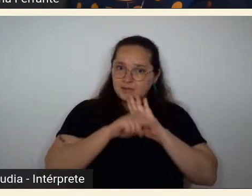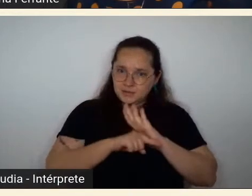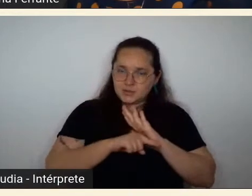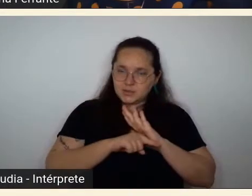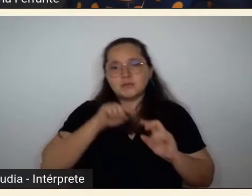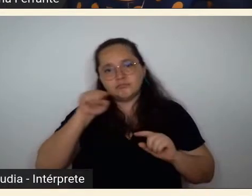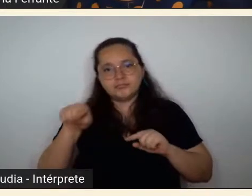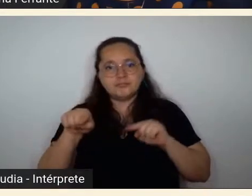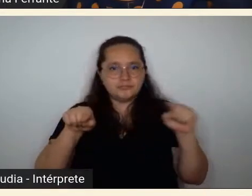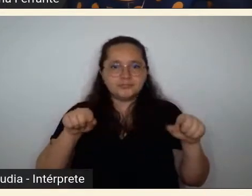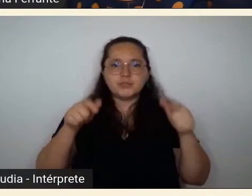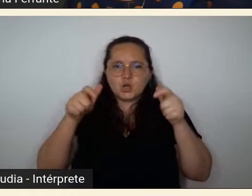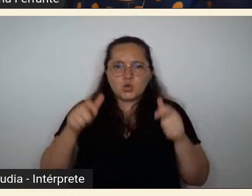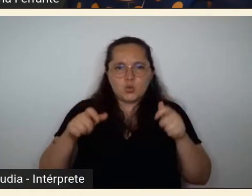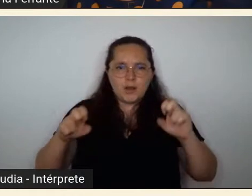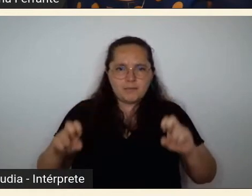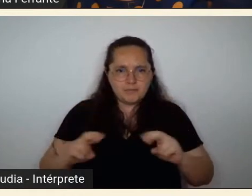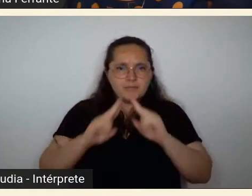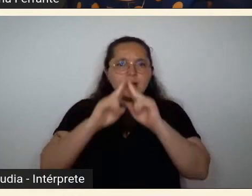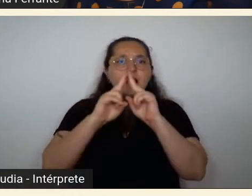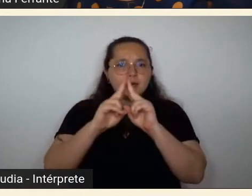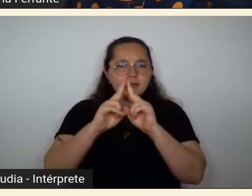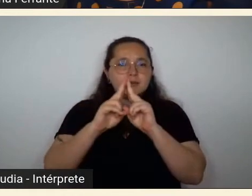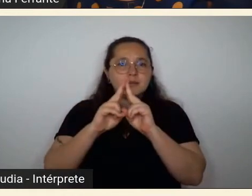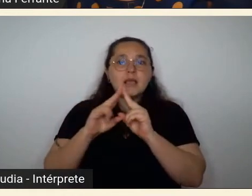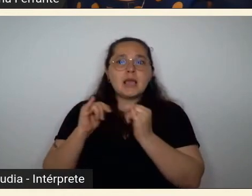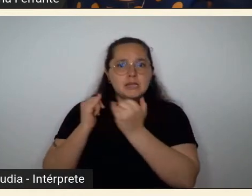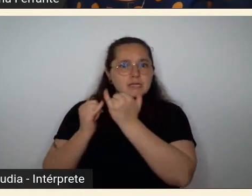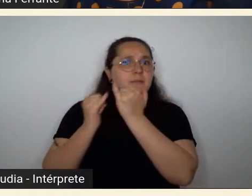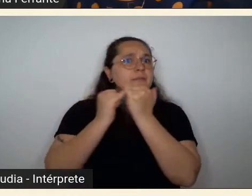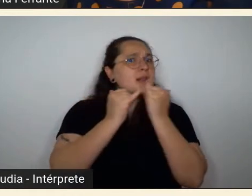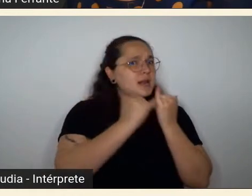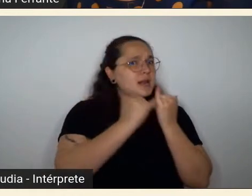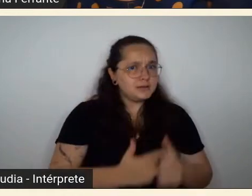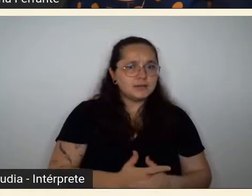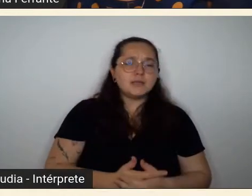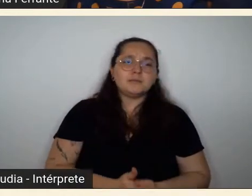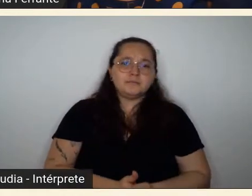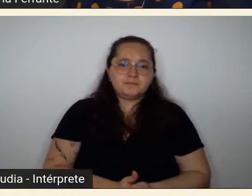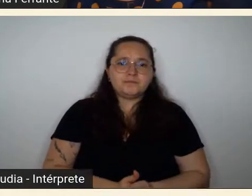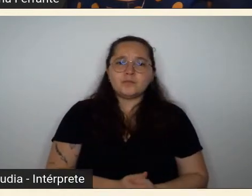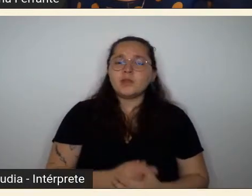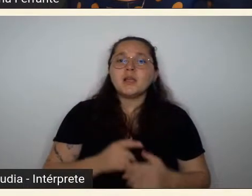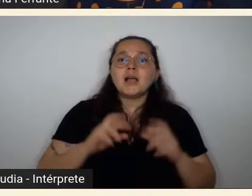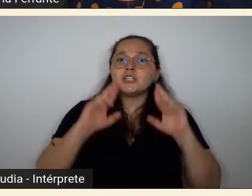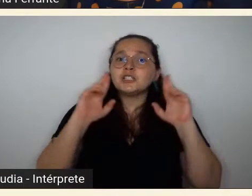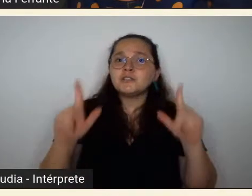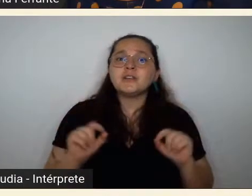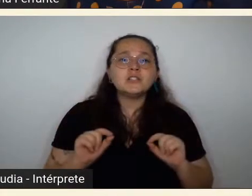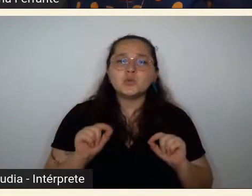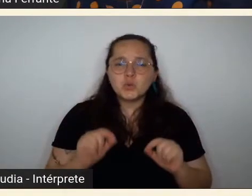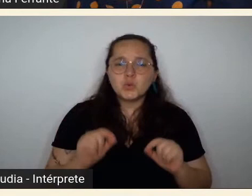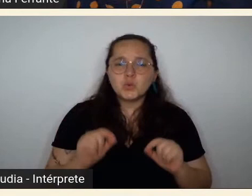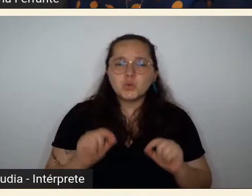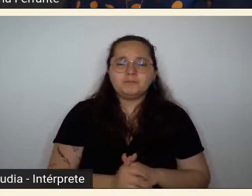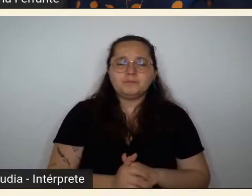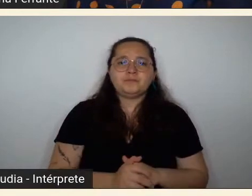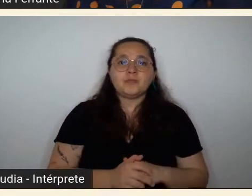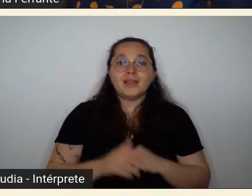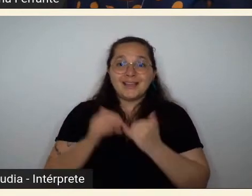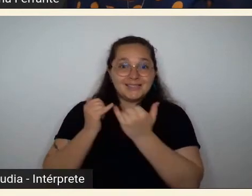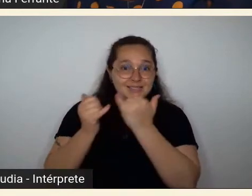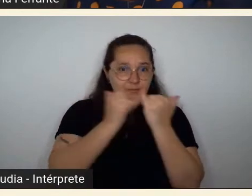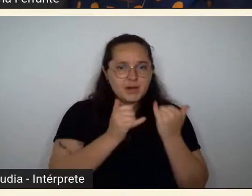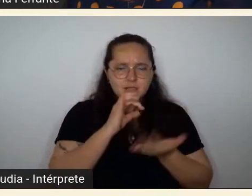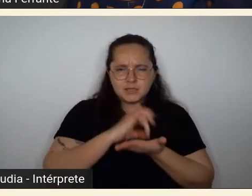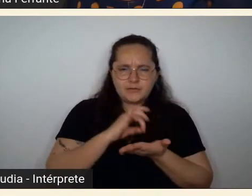Paris tem mais semelhança do que diferença com uma diferença entre os dois qual que a semelhança tanto a Tarsila